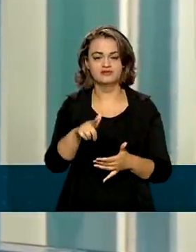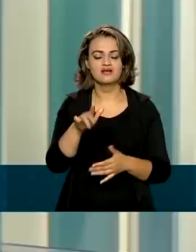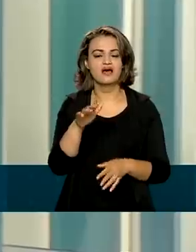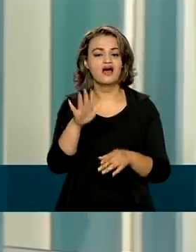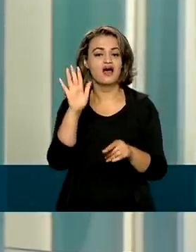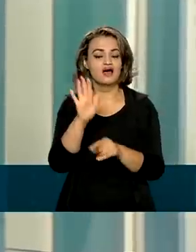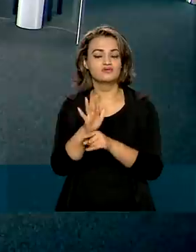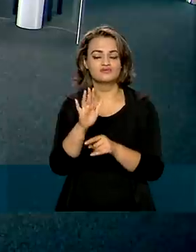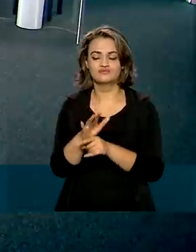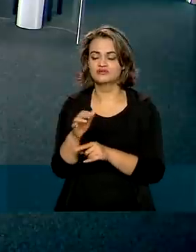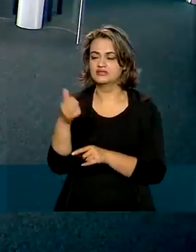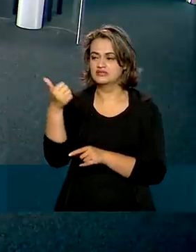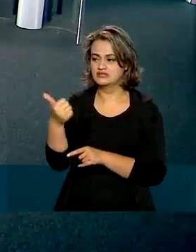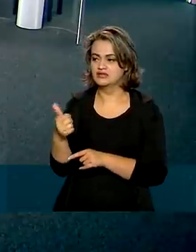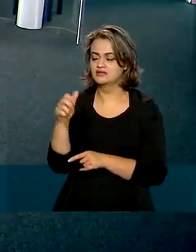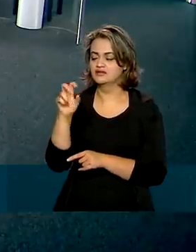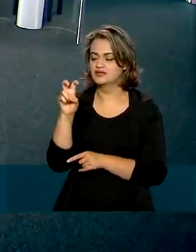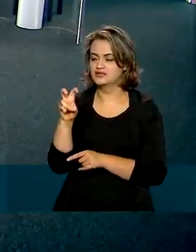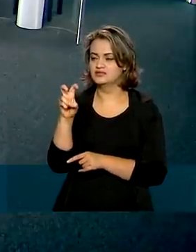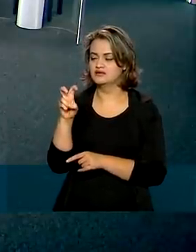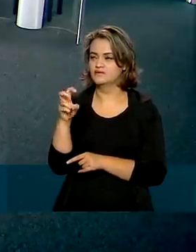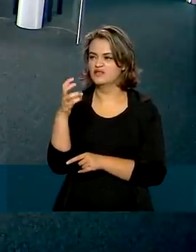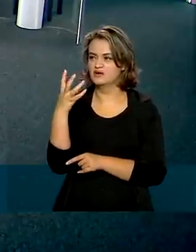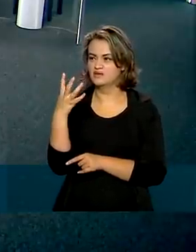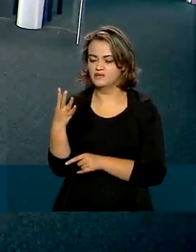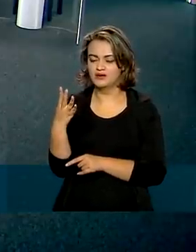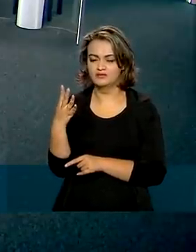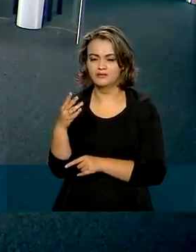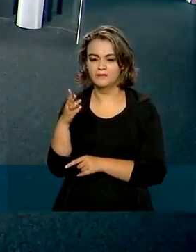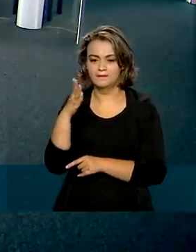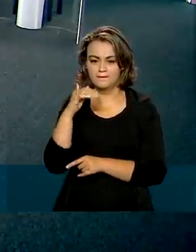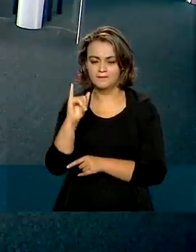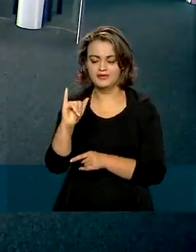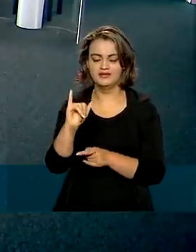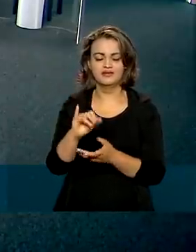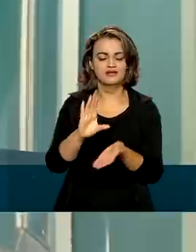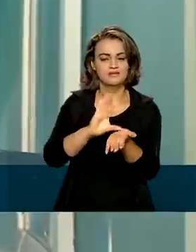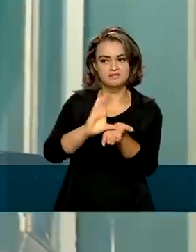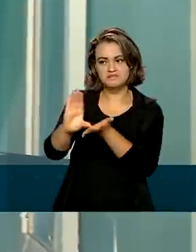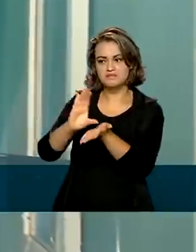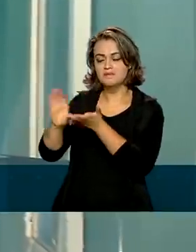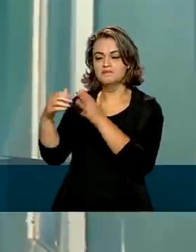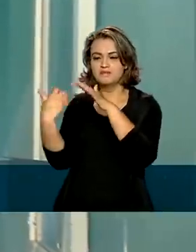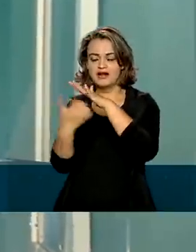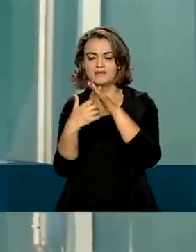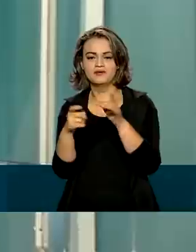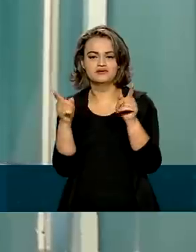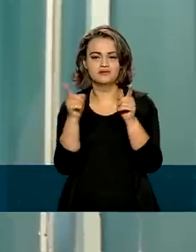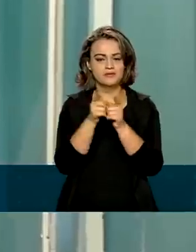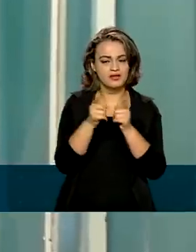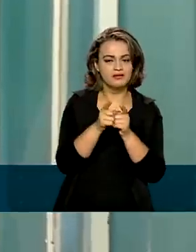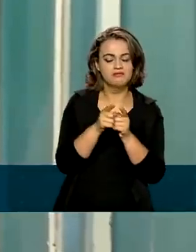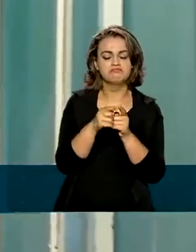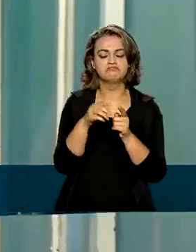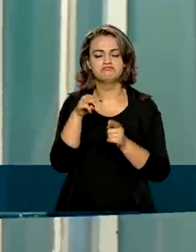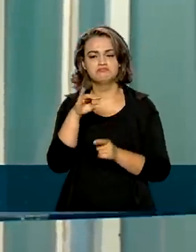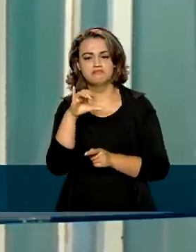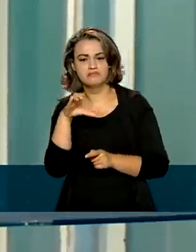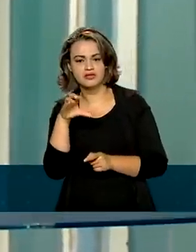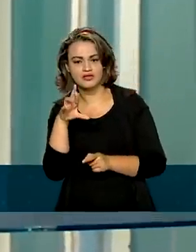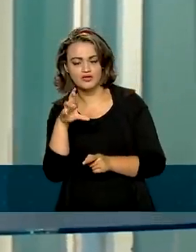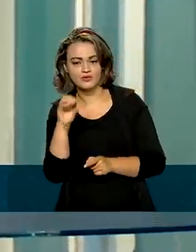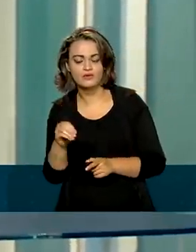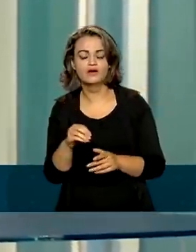ajuda de 154 bilhões de reais aos micro, pequenos e médios empresários e também aos